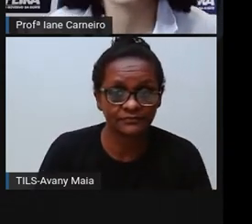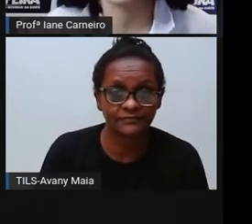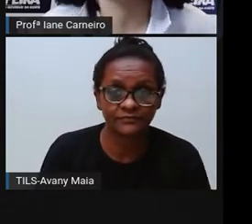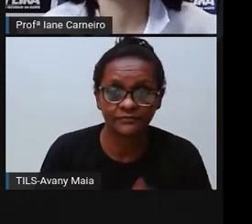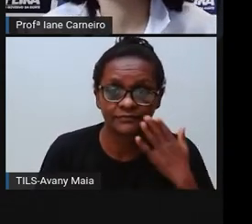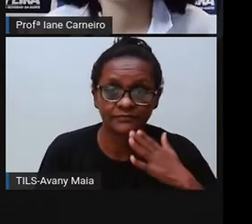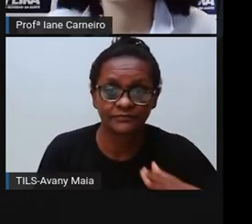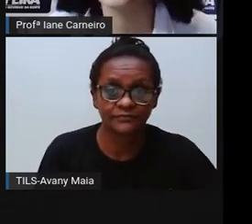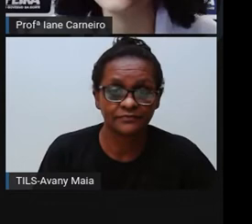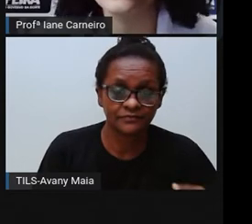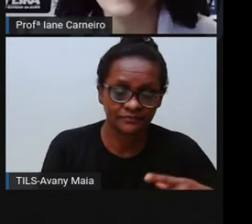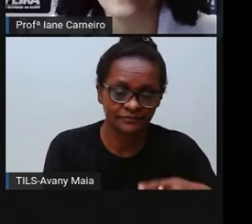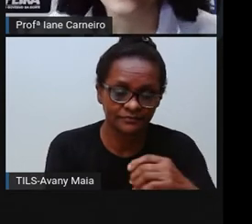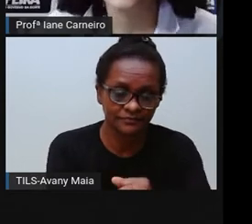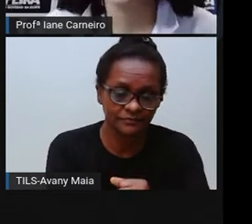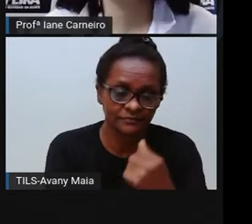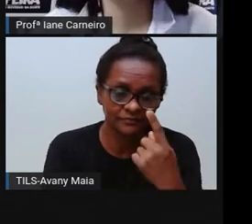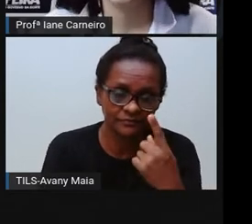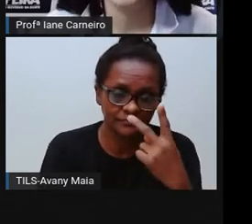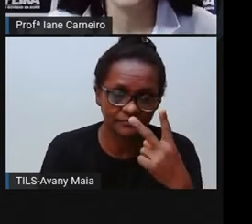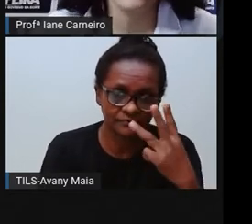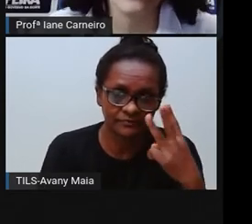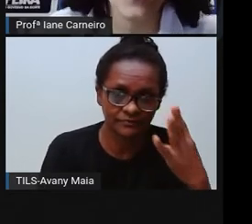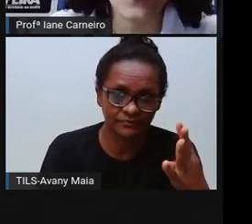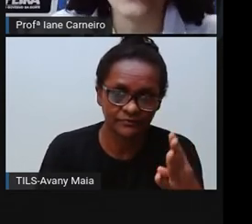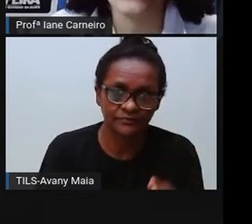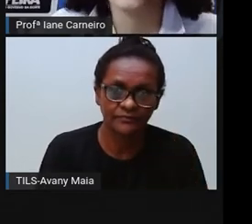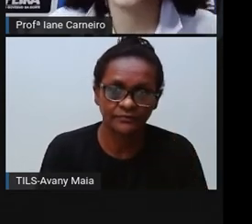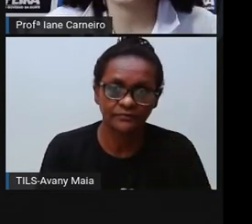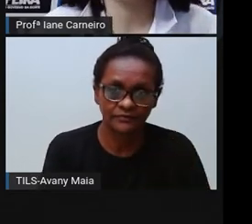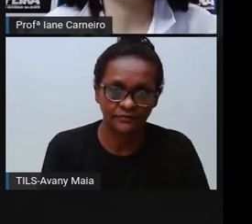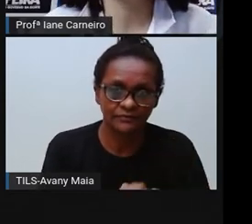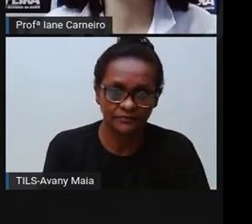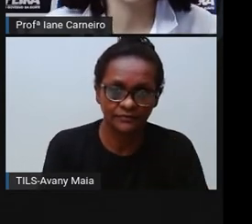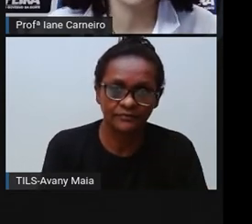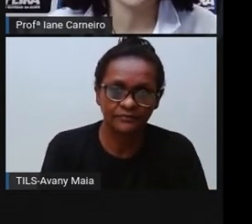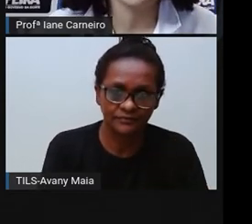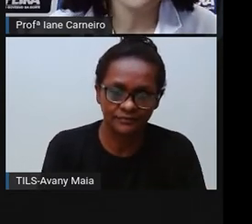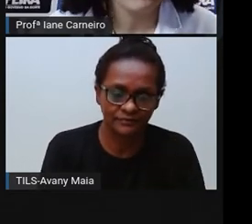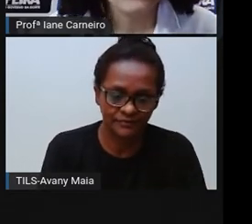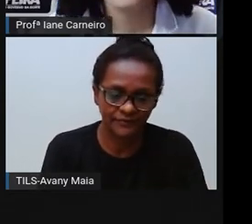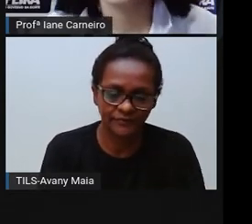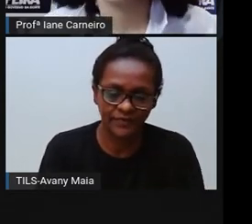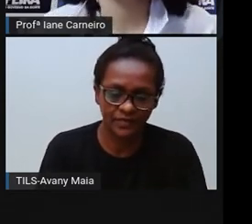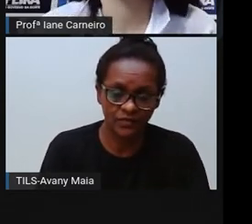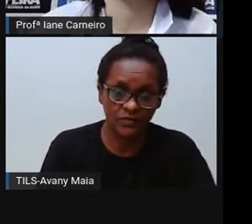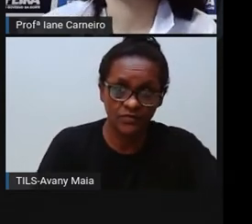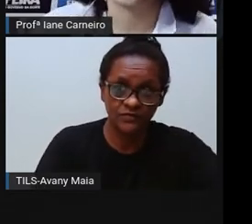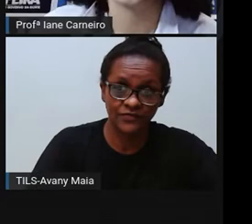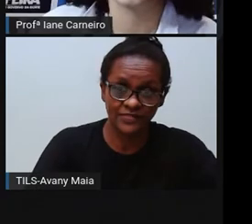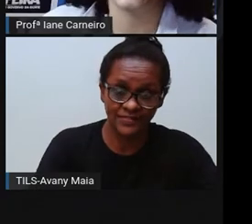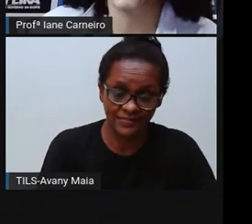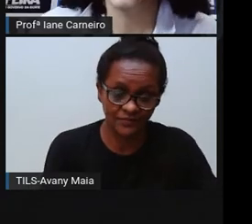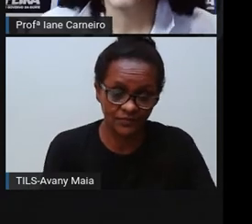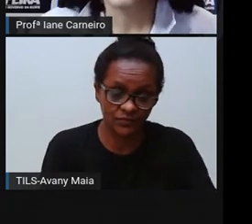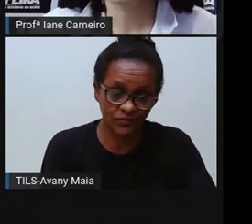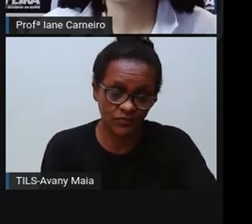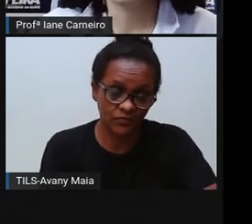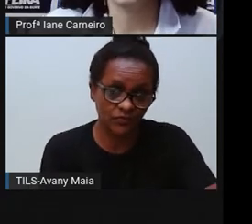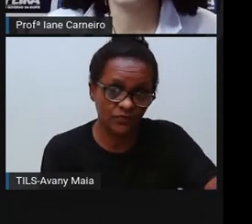contagem dos pontos. É o dominó. Quem aí já brincou de dominó? É bem legal, né?